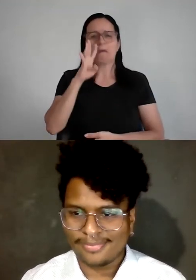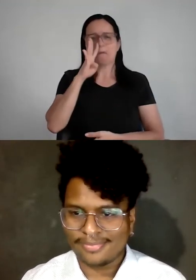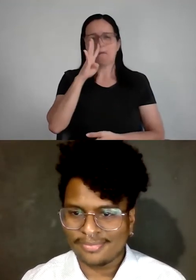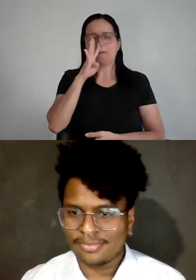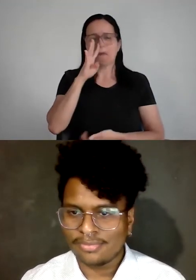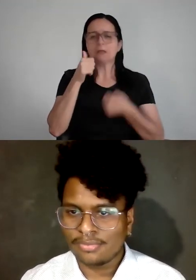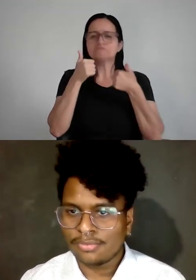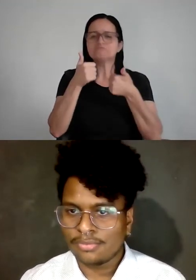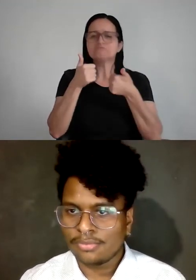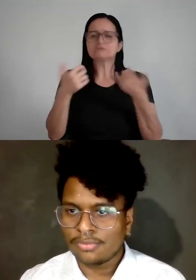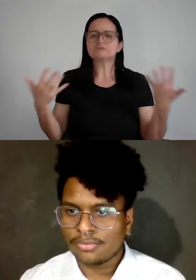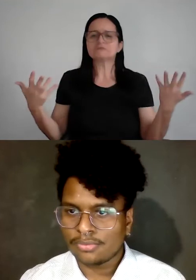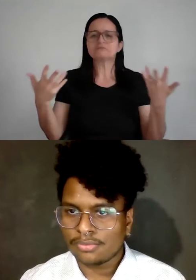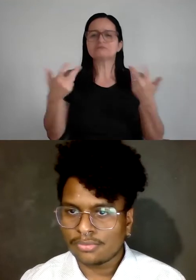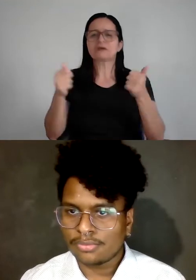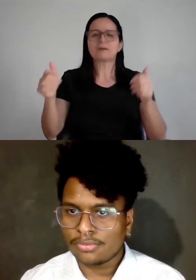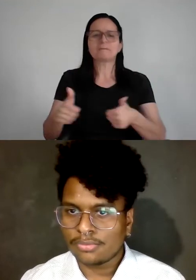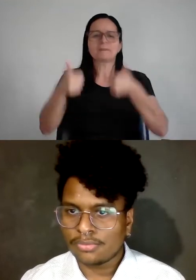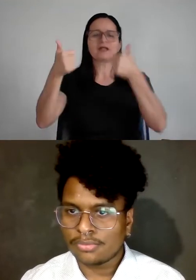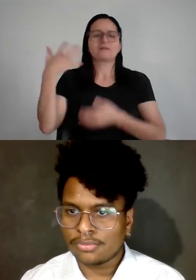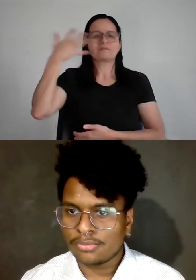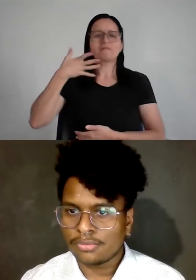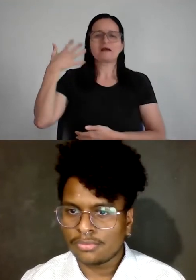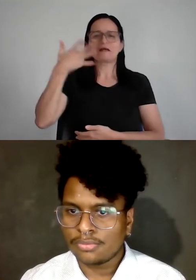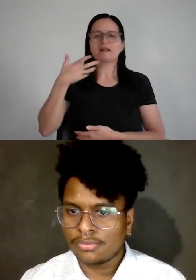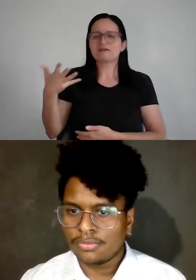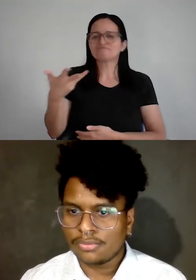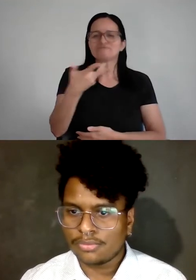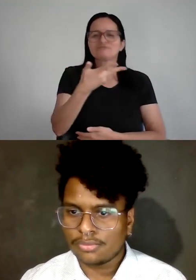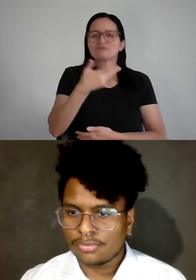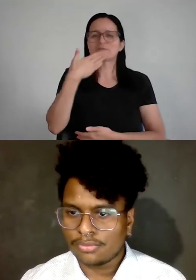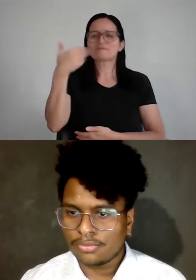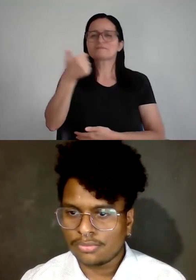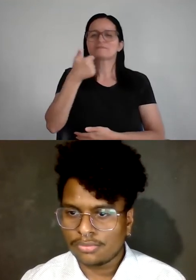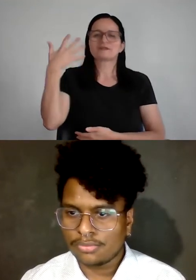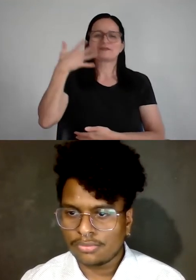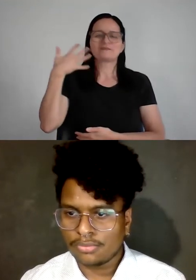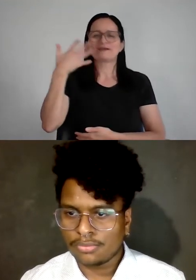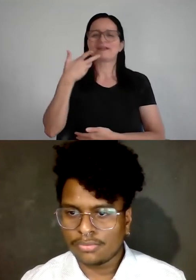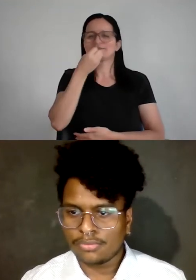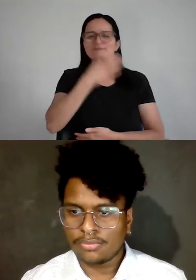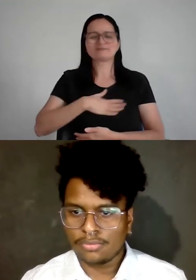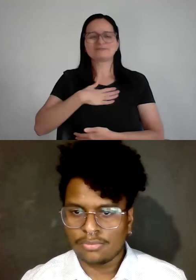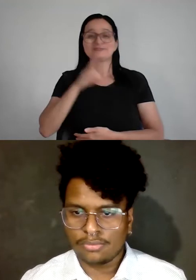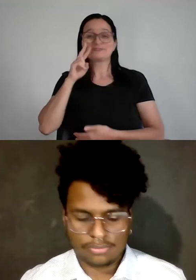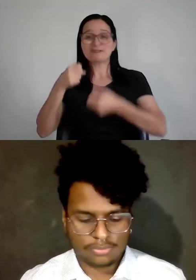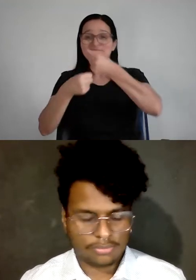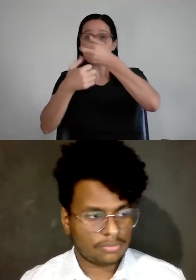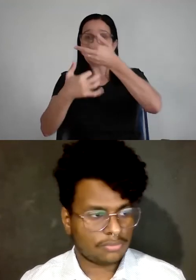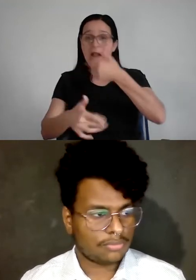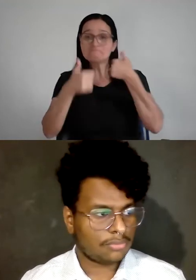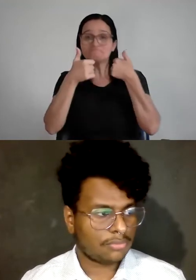Literalmente, melhor palestra. Acho que essa é uma das melhores palestras. Então, assim, é muito bacana ver que a galera está curtindo.